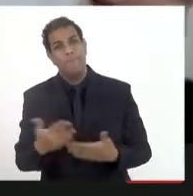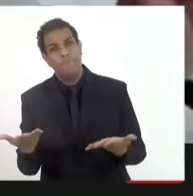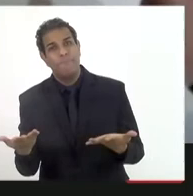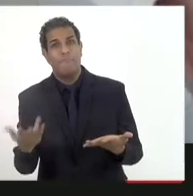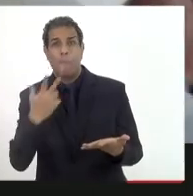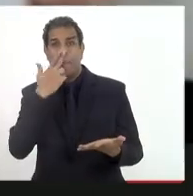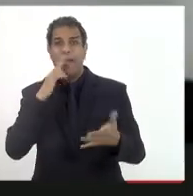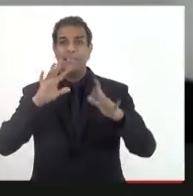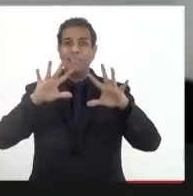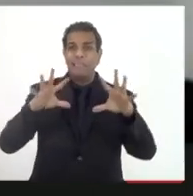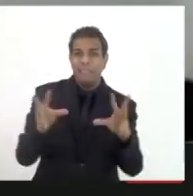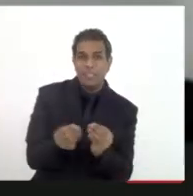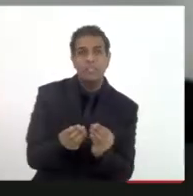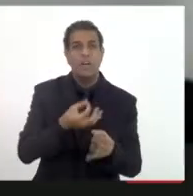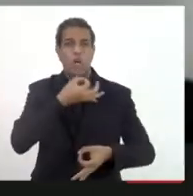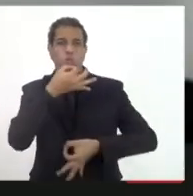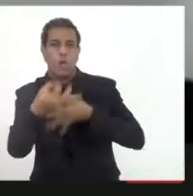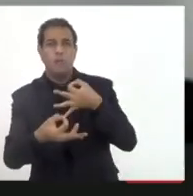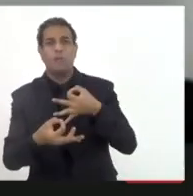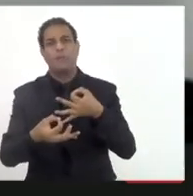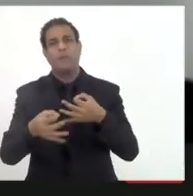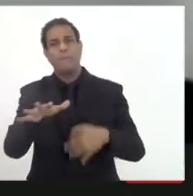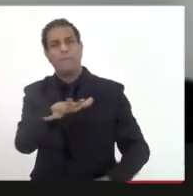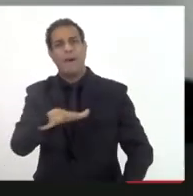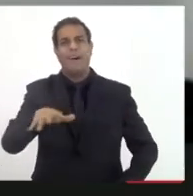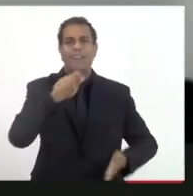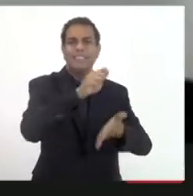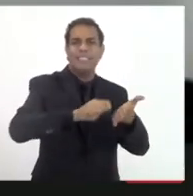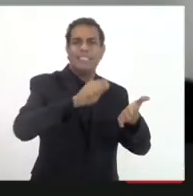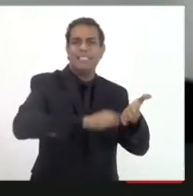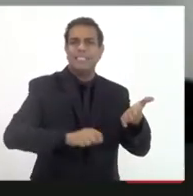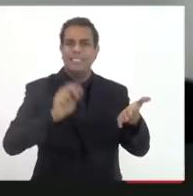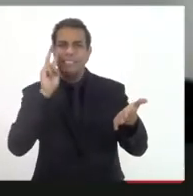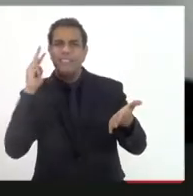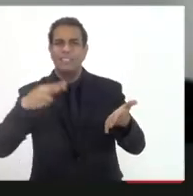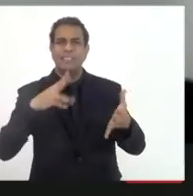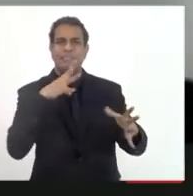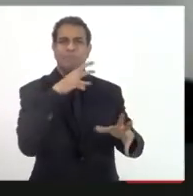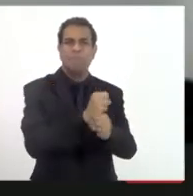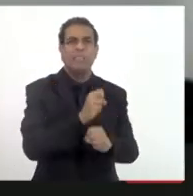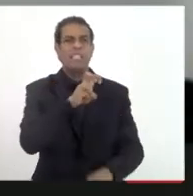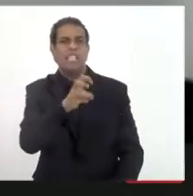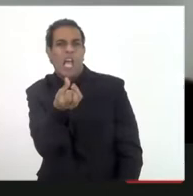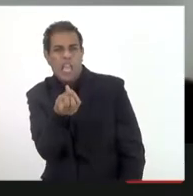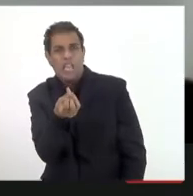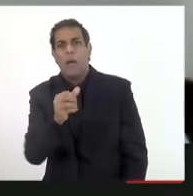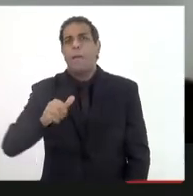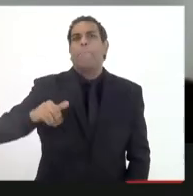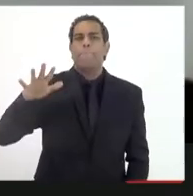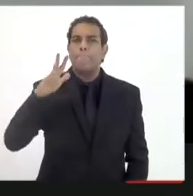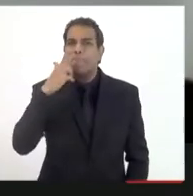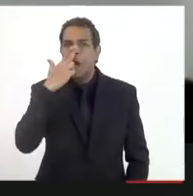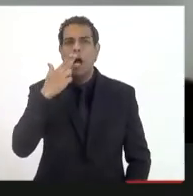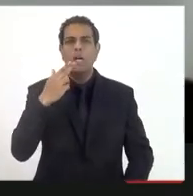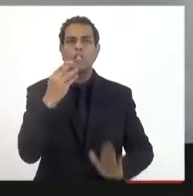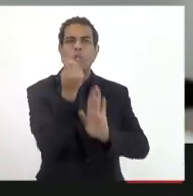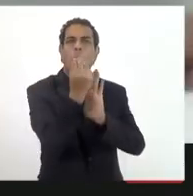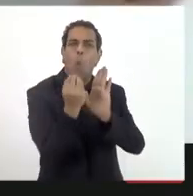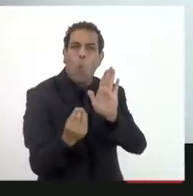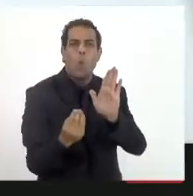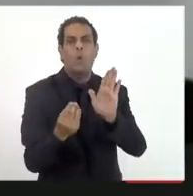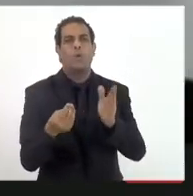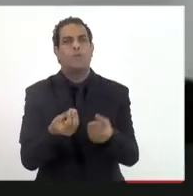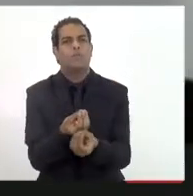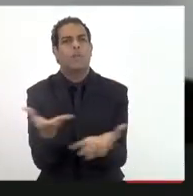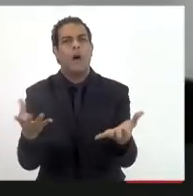então, eu tenho outras observações de caráter mais redacional, mas são essas 5 ou 6 mais de conteúdo que eu queria